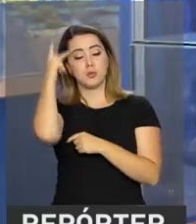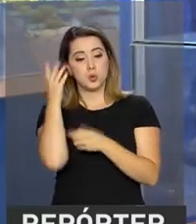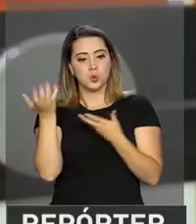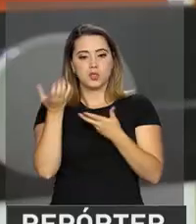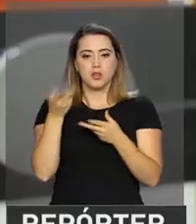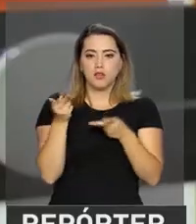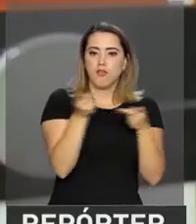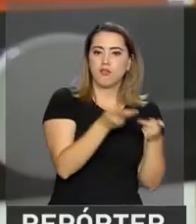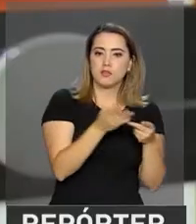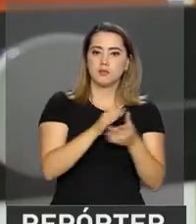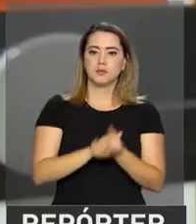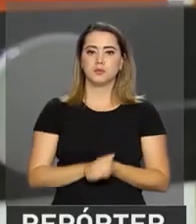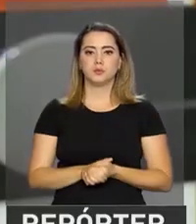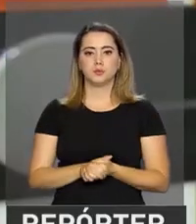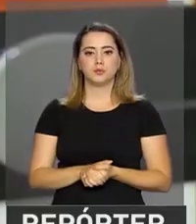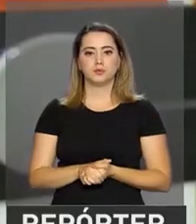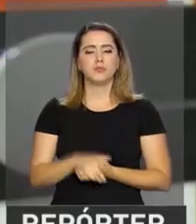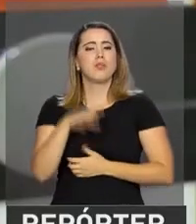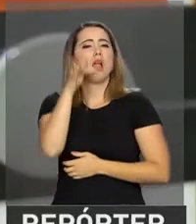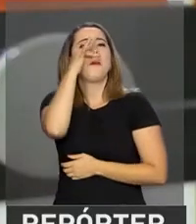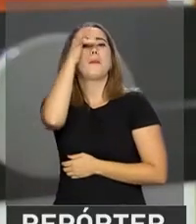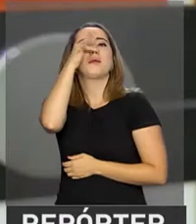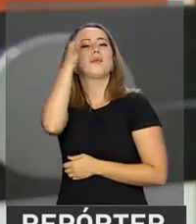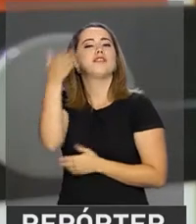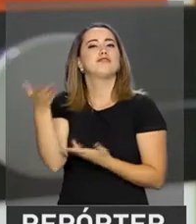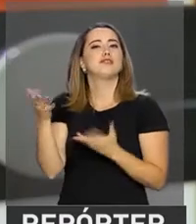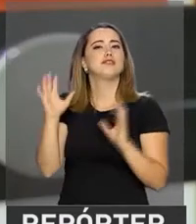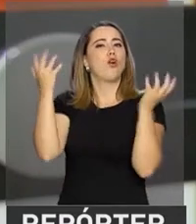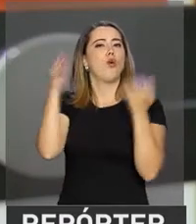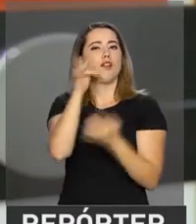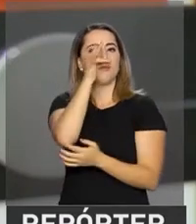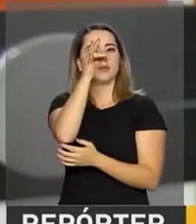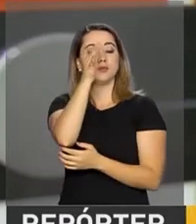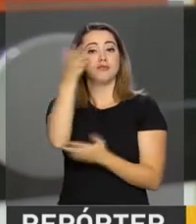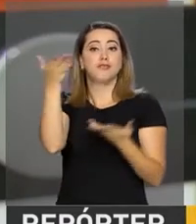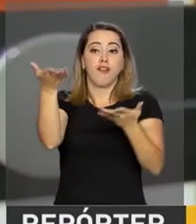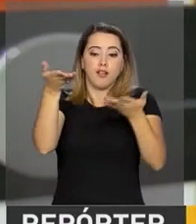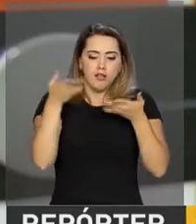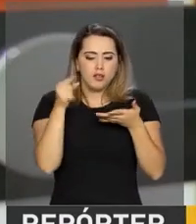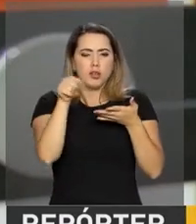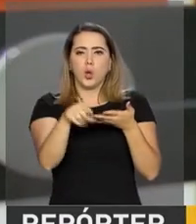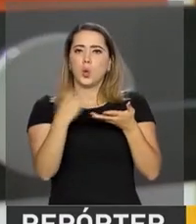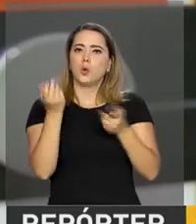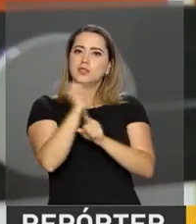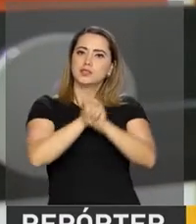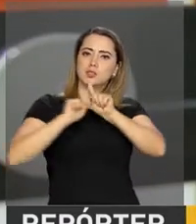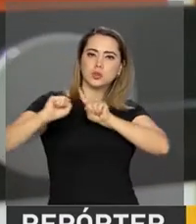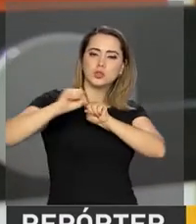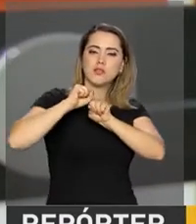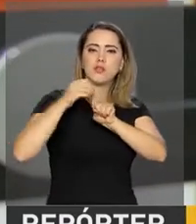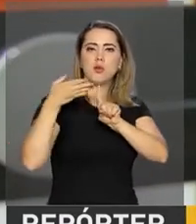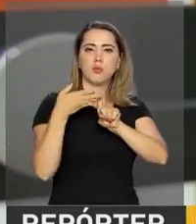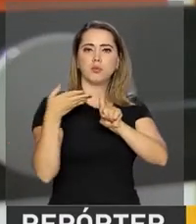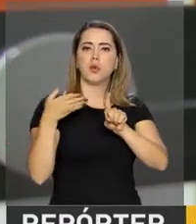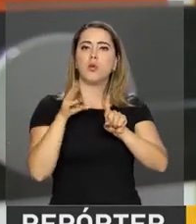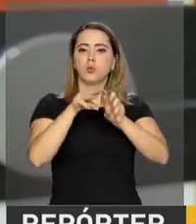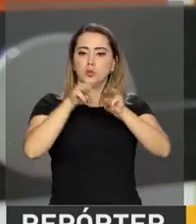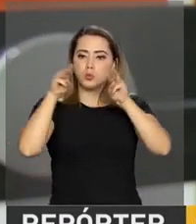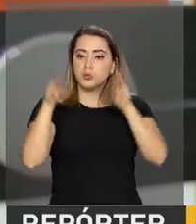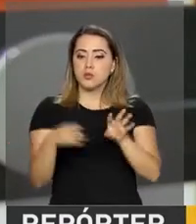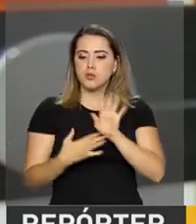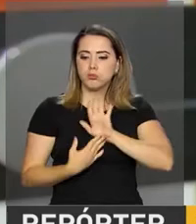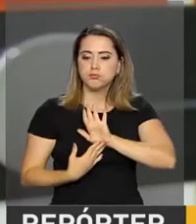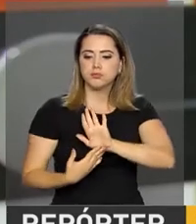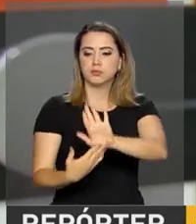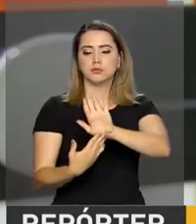locais. A Primavera, ela vem colocar esse lado social, essa função social dos museus à